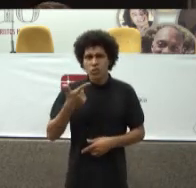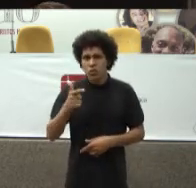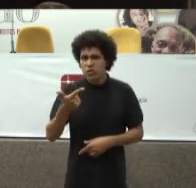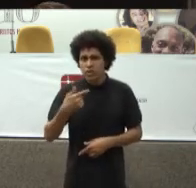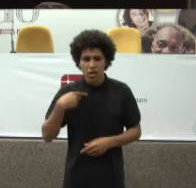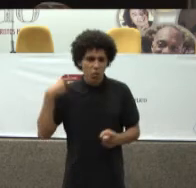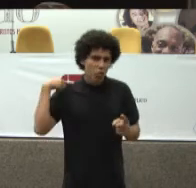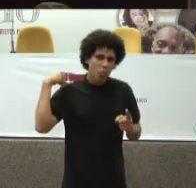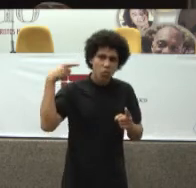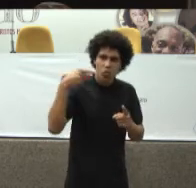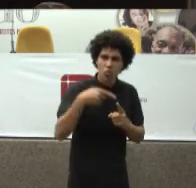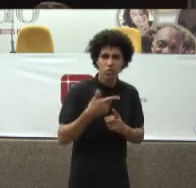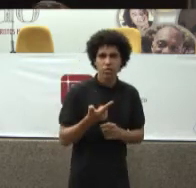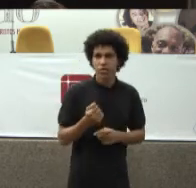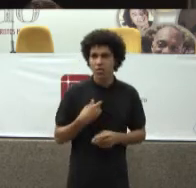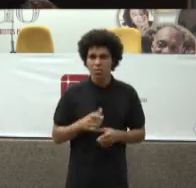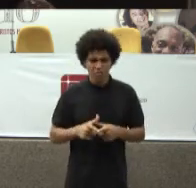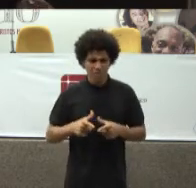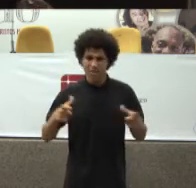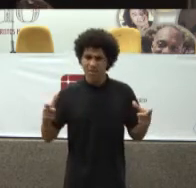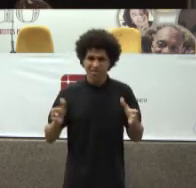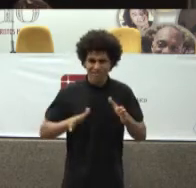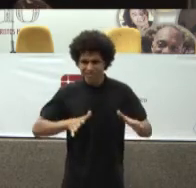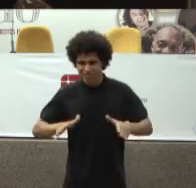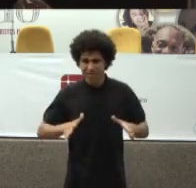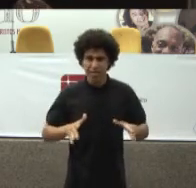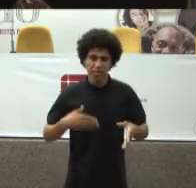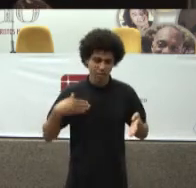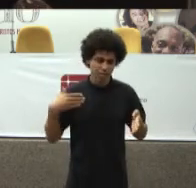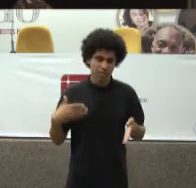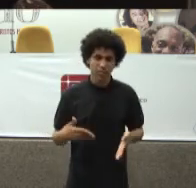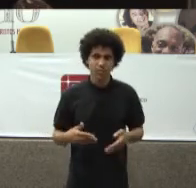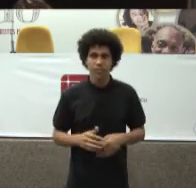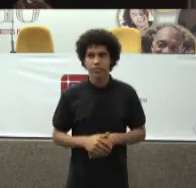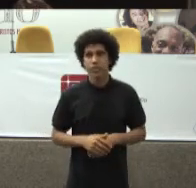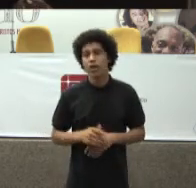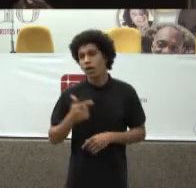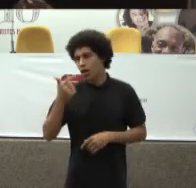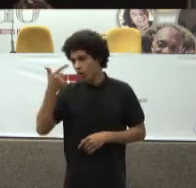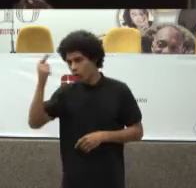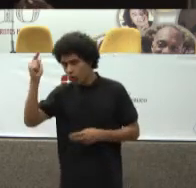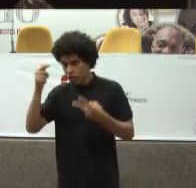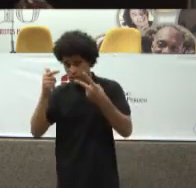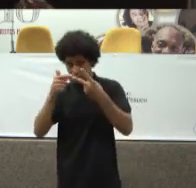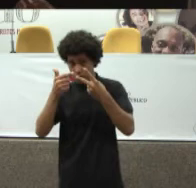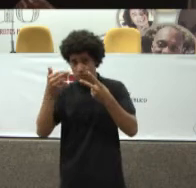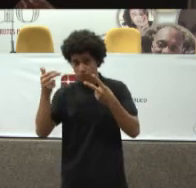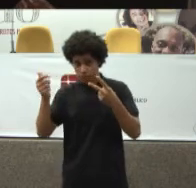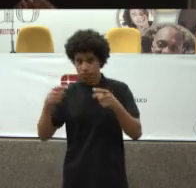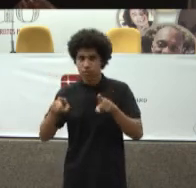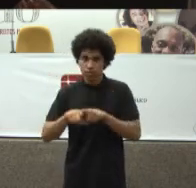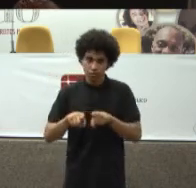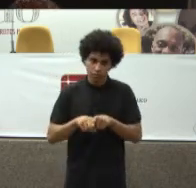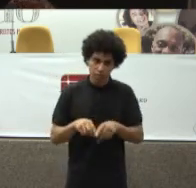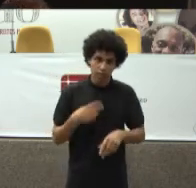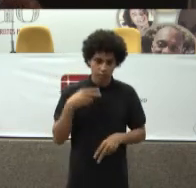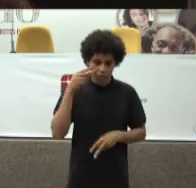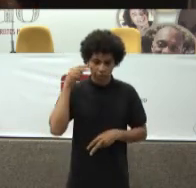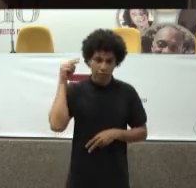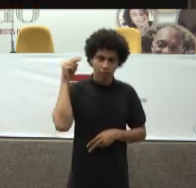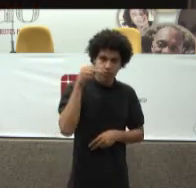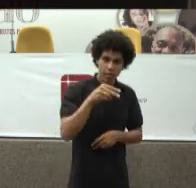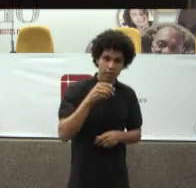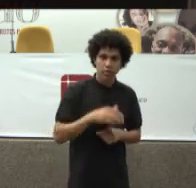acionamento Central A outra coisa Que também Eu vejo Um aspecto